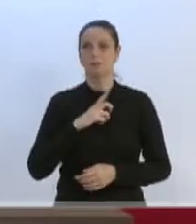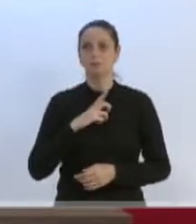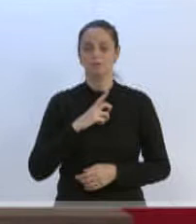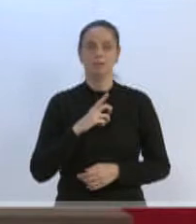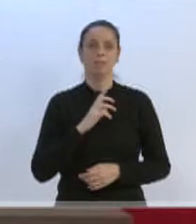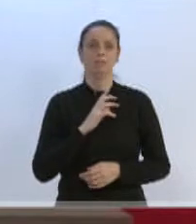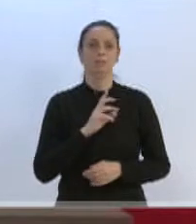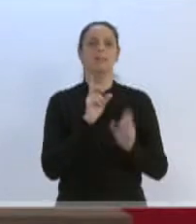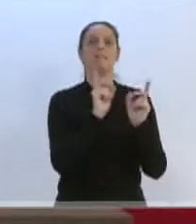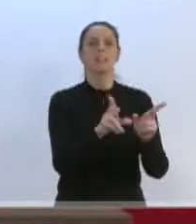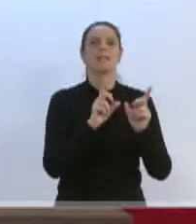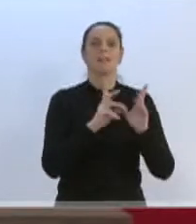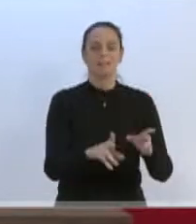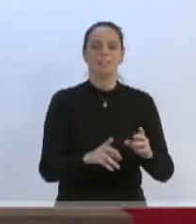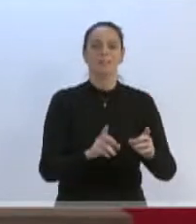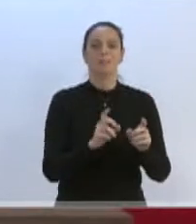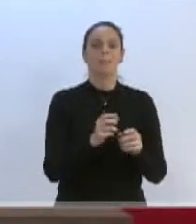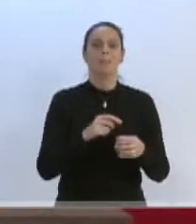de pipoca,